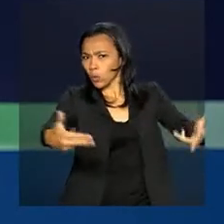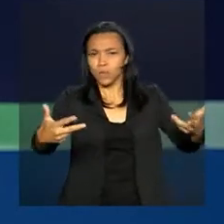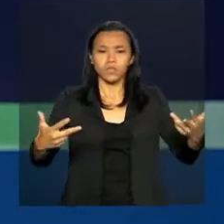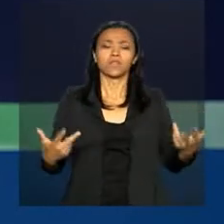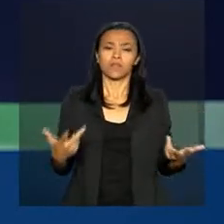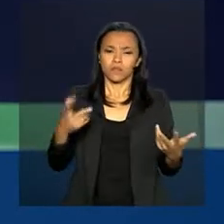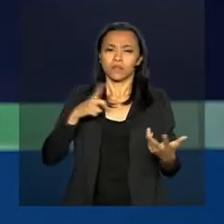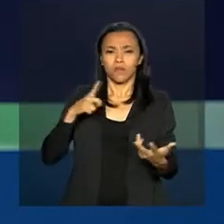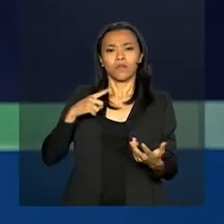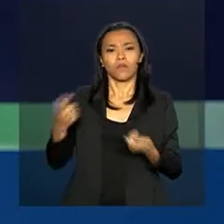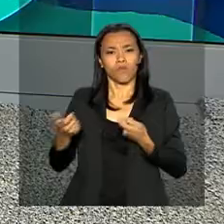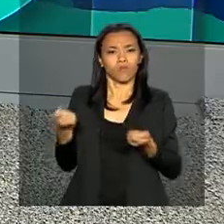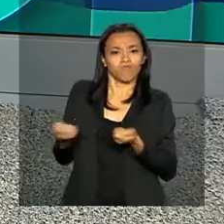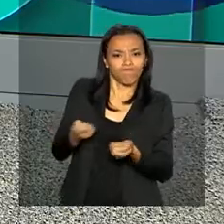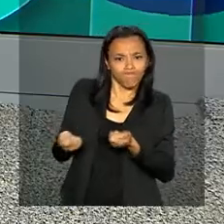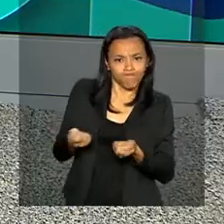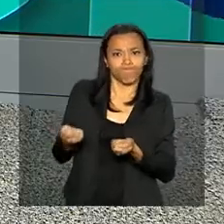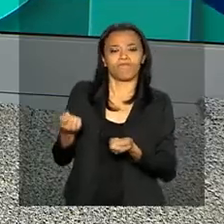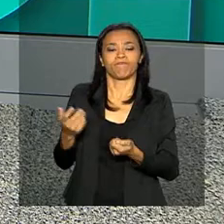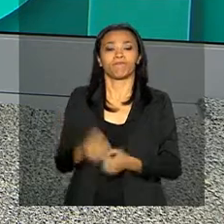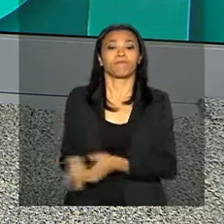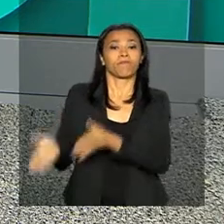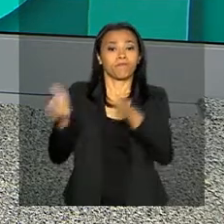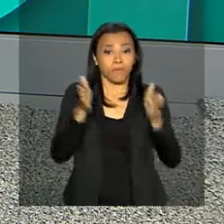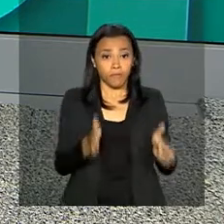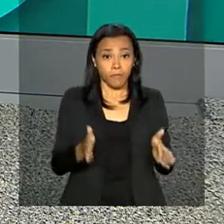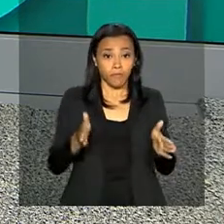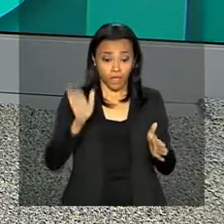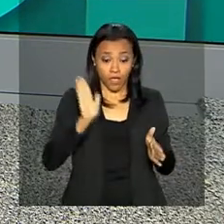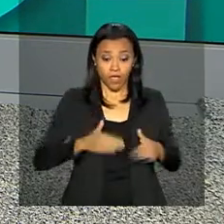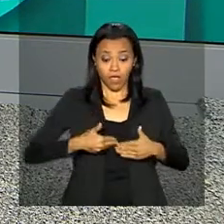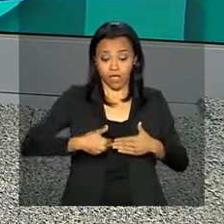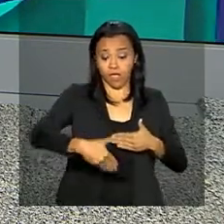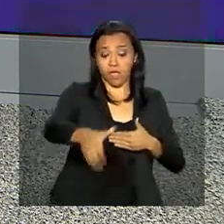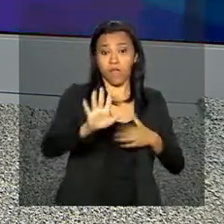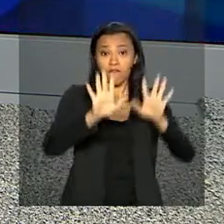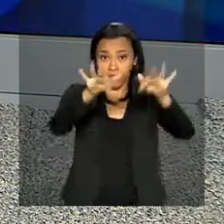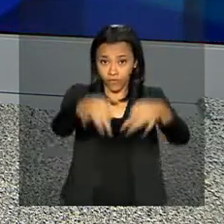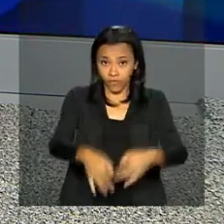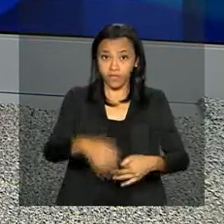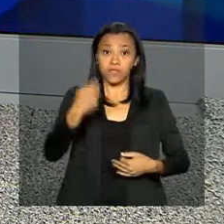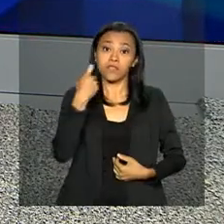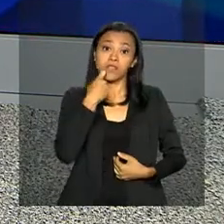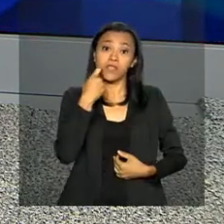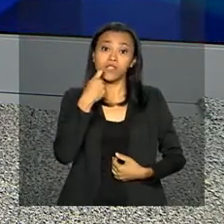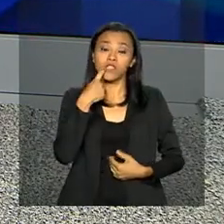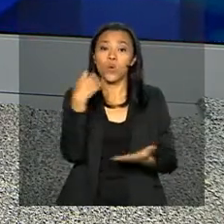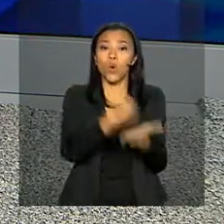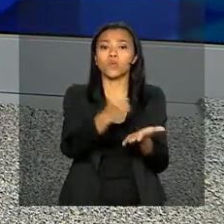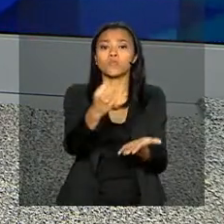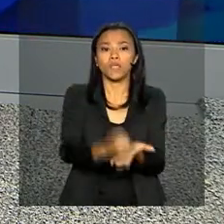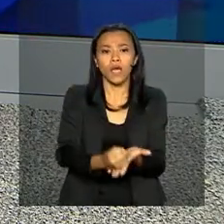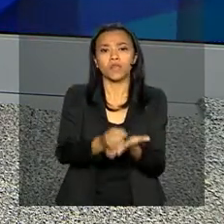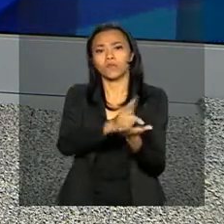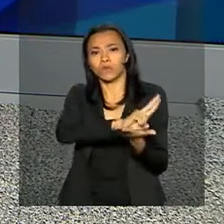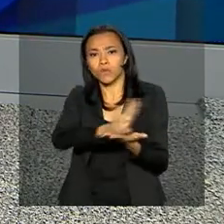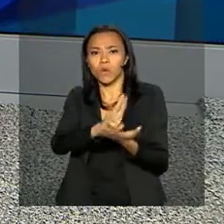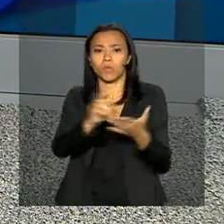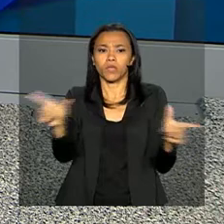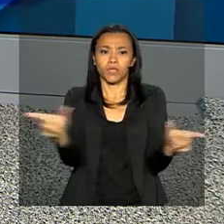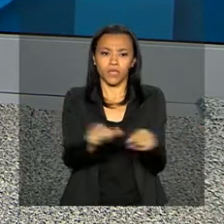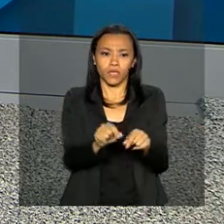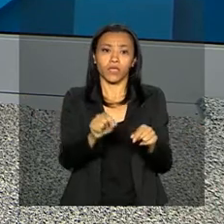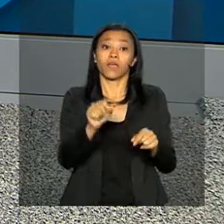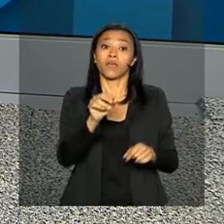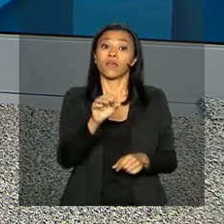ou imprevistos da natureza. Termina nesta sexta-feira o prazo para a renovação de contratos do Fundo de Financiamento Estudantil de